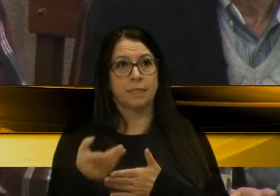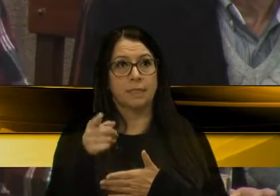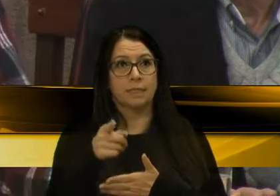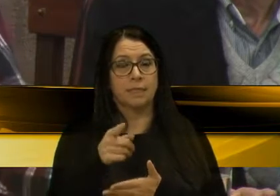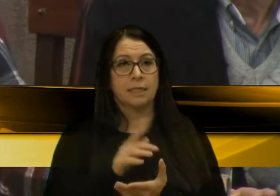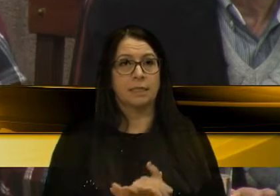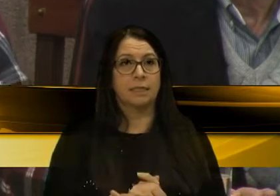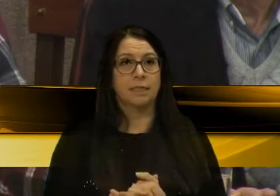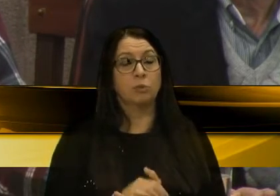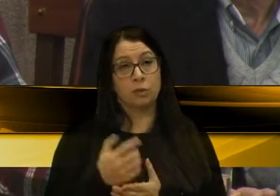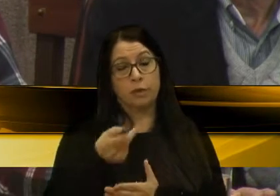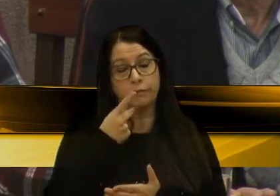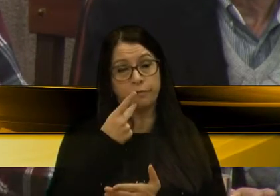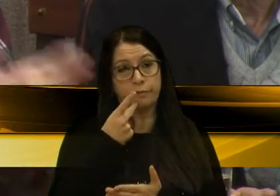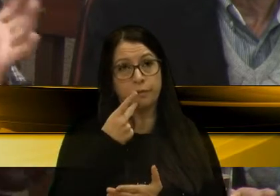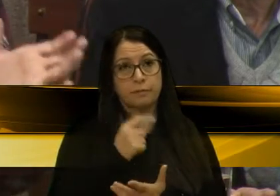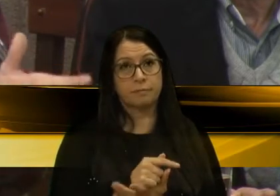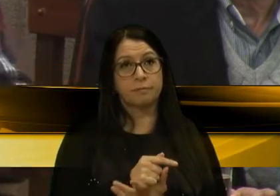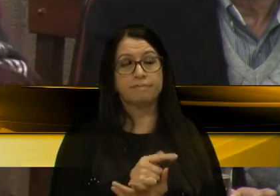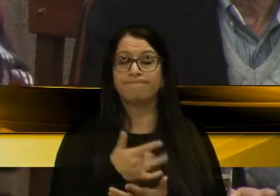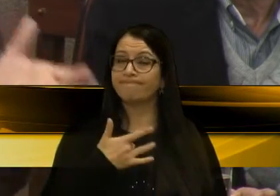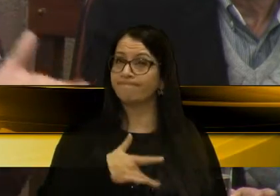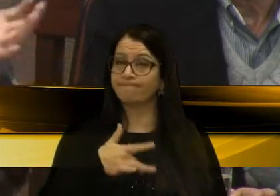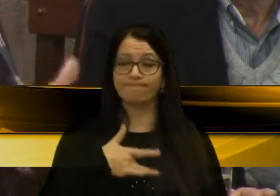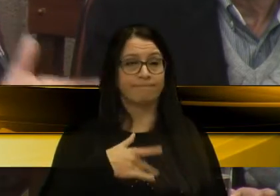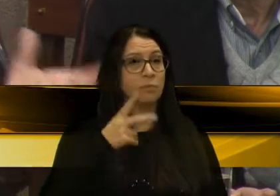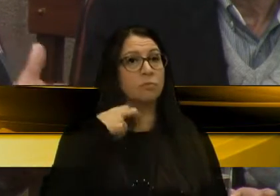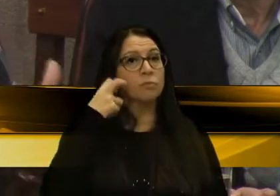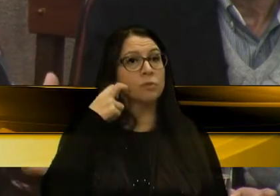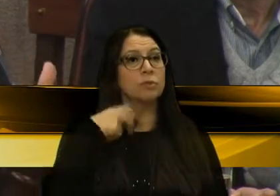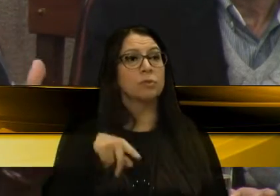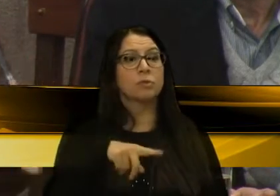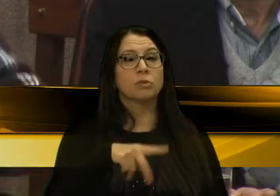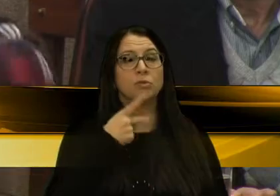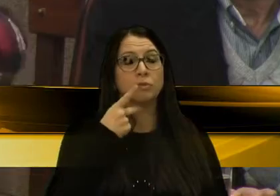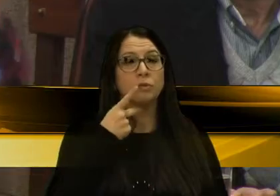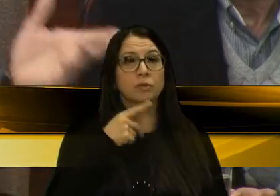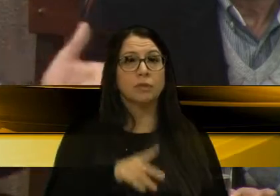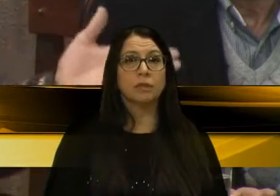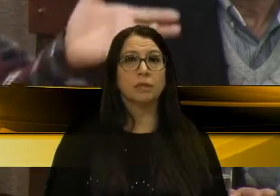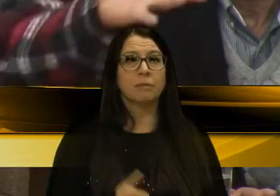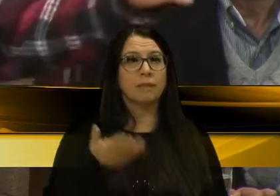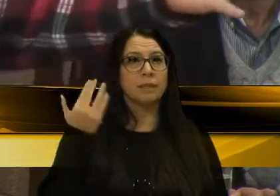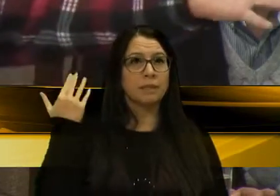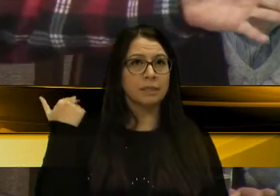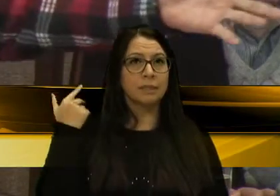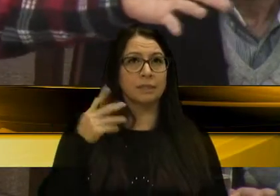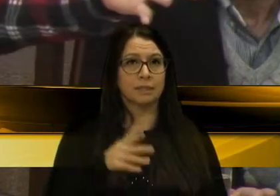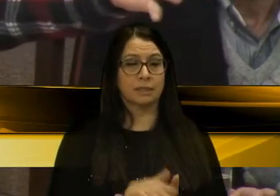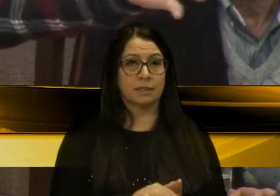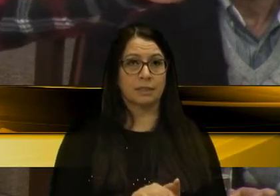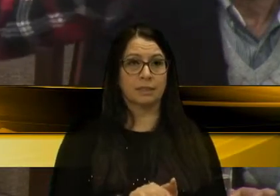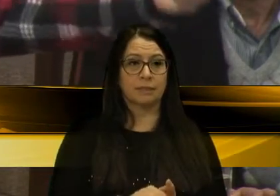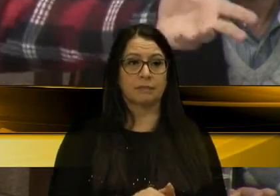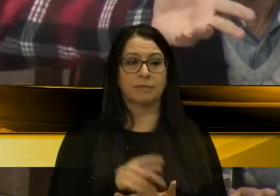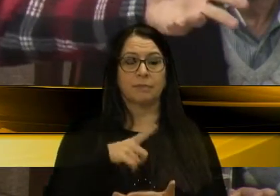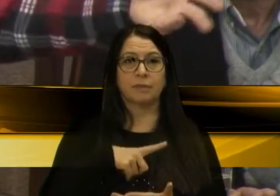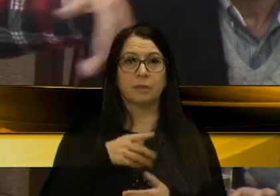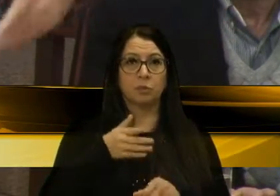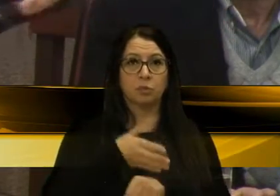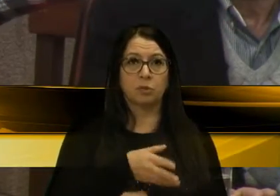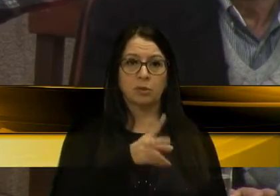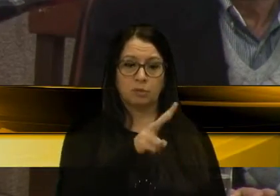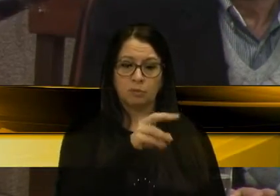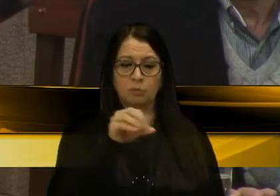E eu quero dizer que é lamentar, é uma vergonha, eu sempre gosto de falar aqui, porque desde a época daqui, que eu entrei em